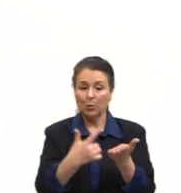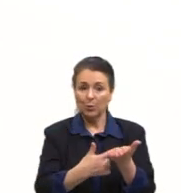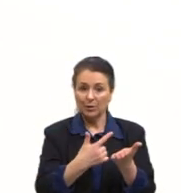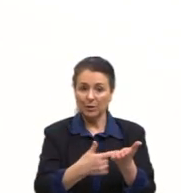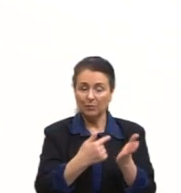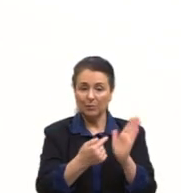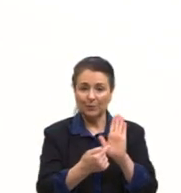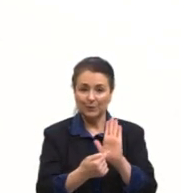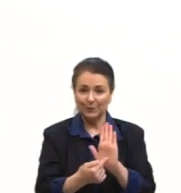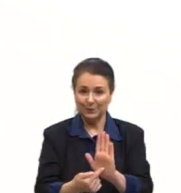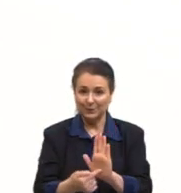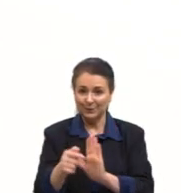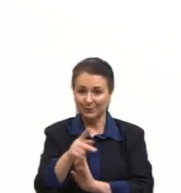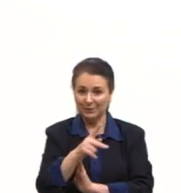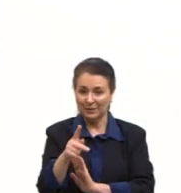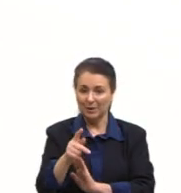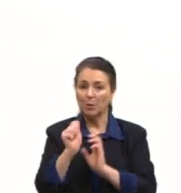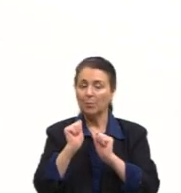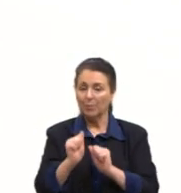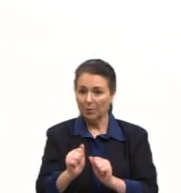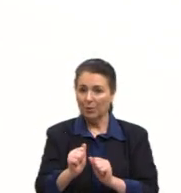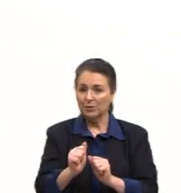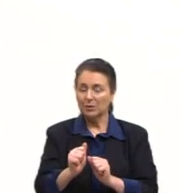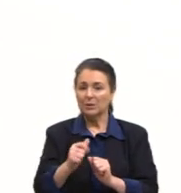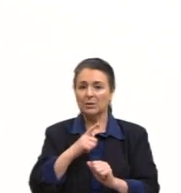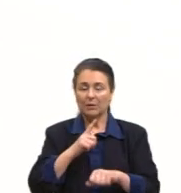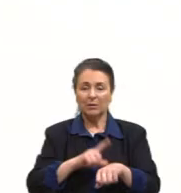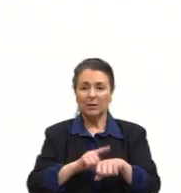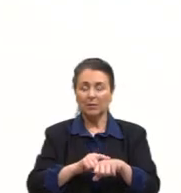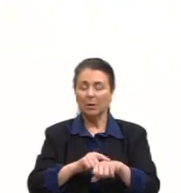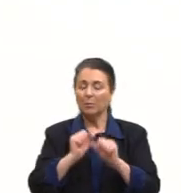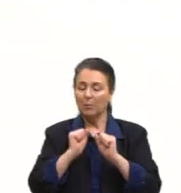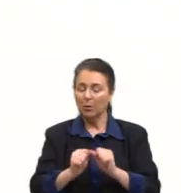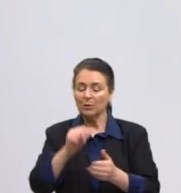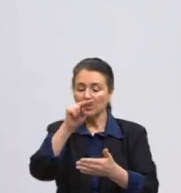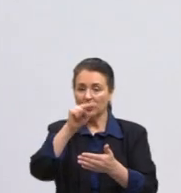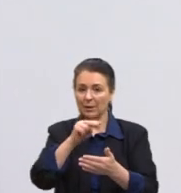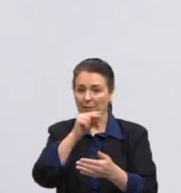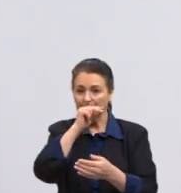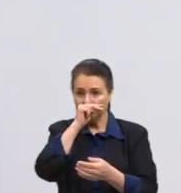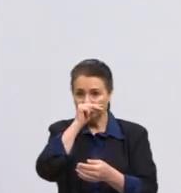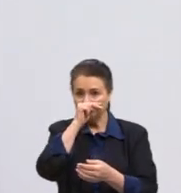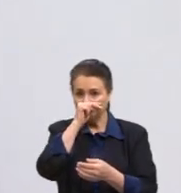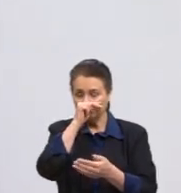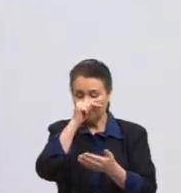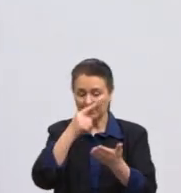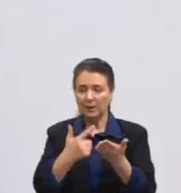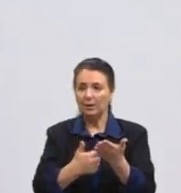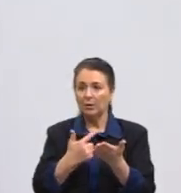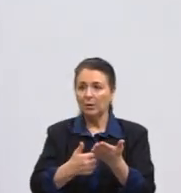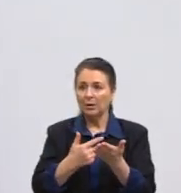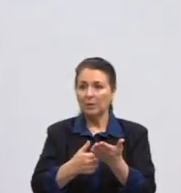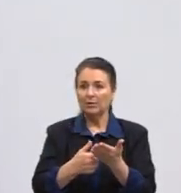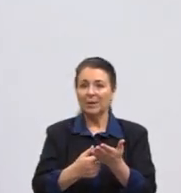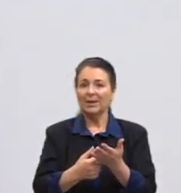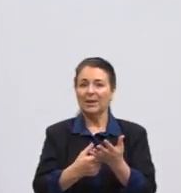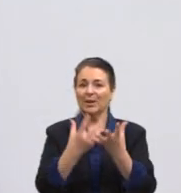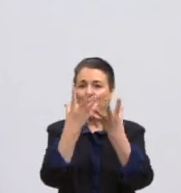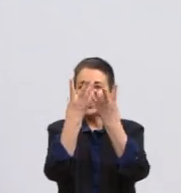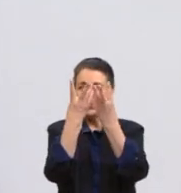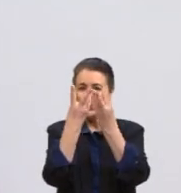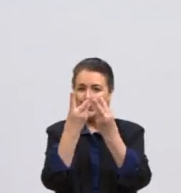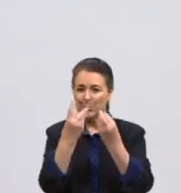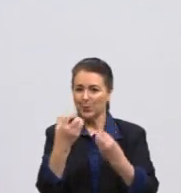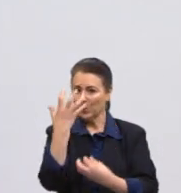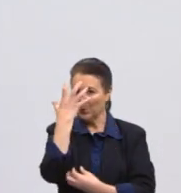que vocês, na hora que puderem, dêem uma lida nesse livro, que ele aprofunda muito isso. O livro A Corrosão do Caráter do Sennet,